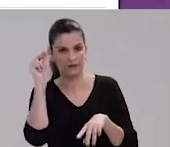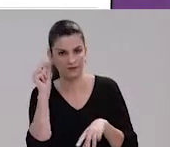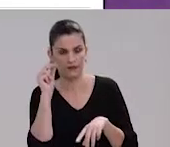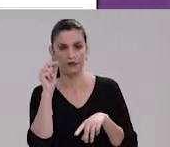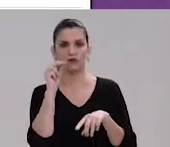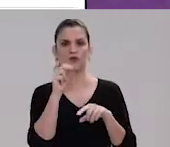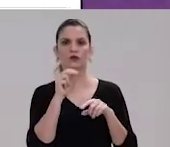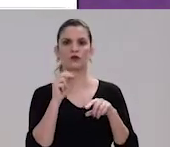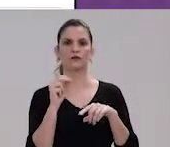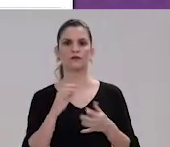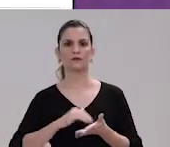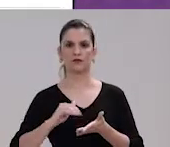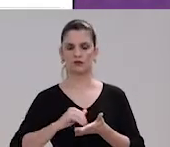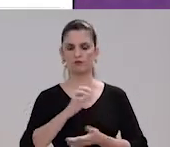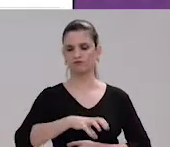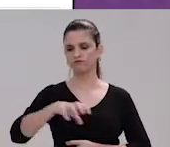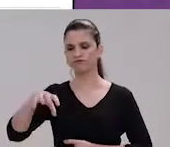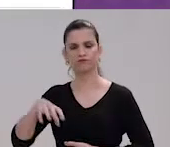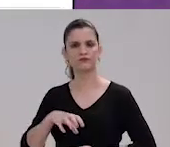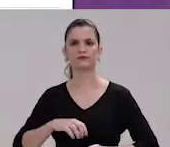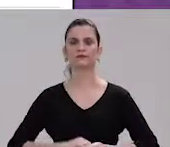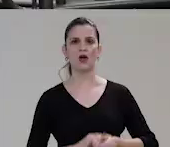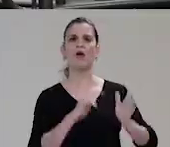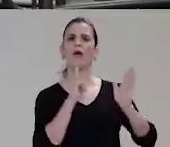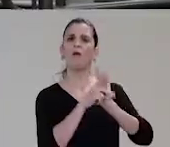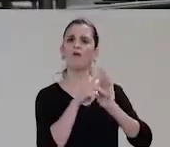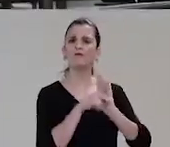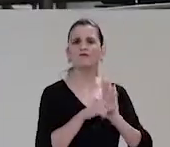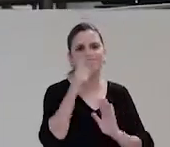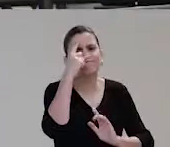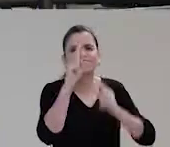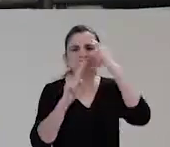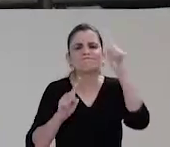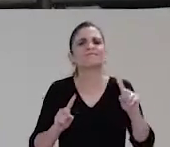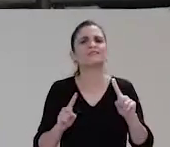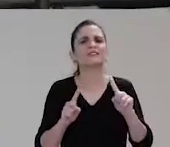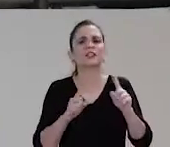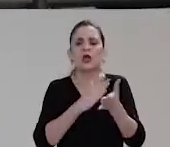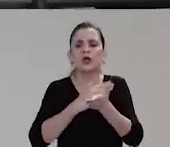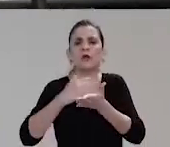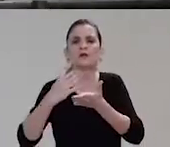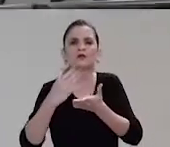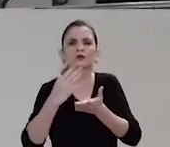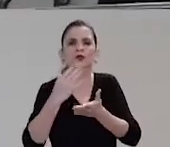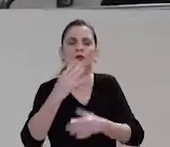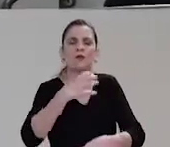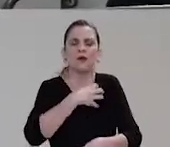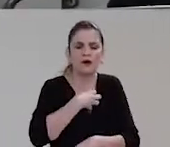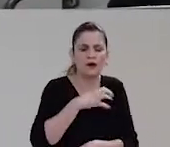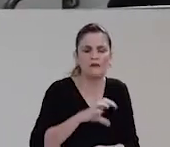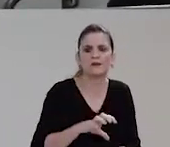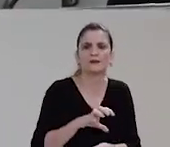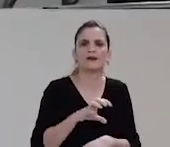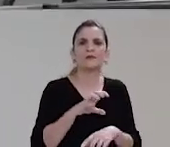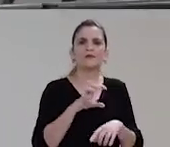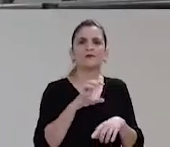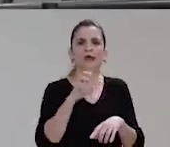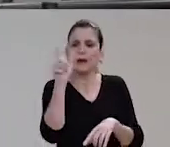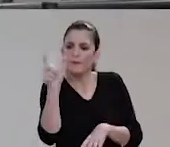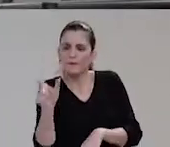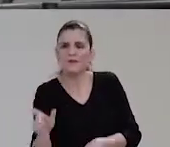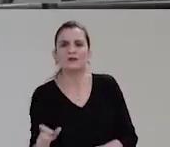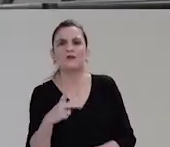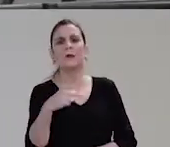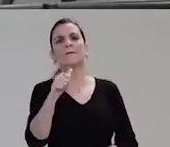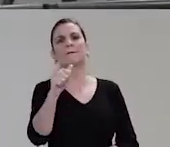administração pública municipal direta e indireta. Um projeto criativo que iniciou em Salvador através da Patrícia